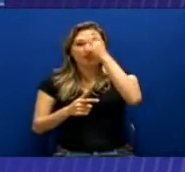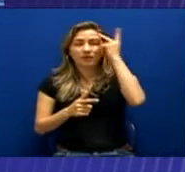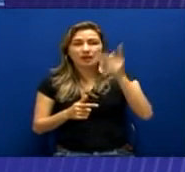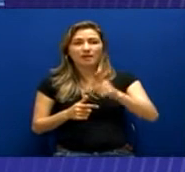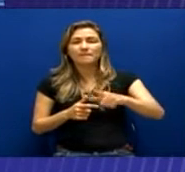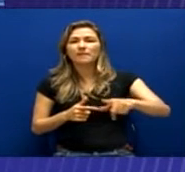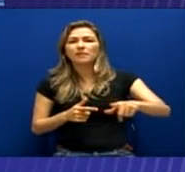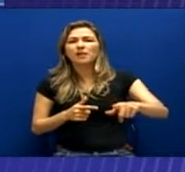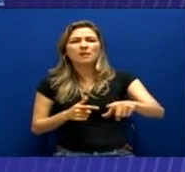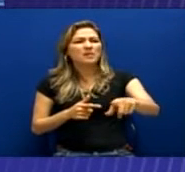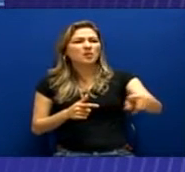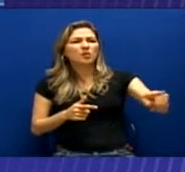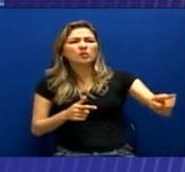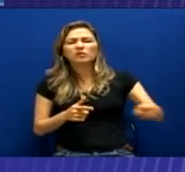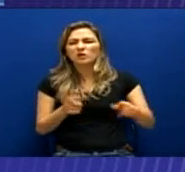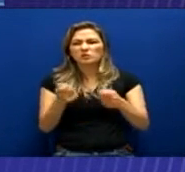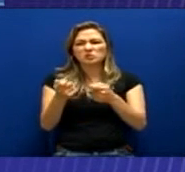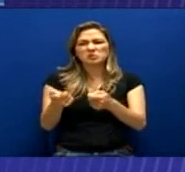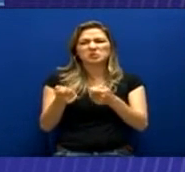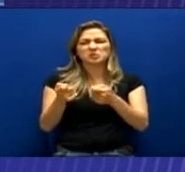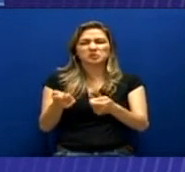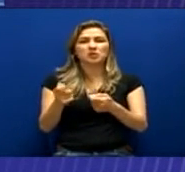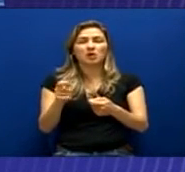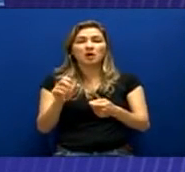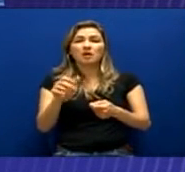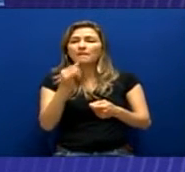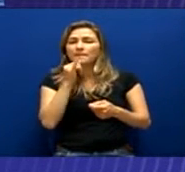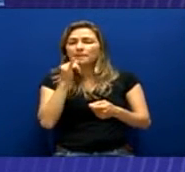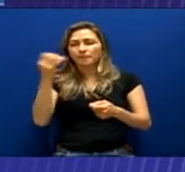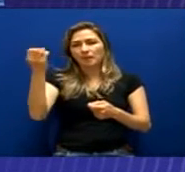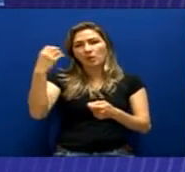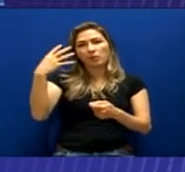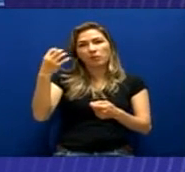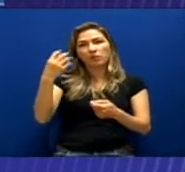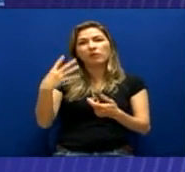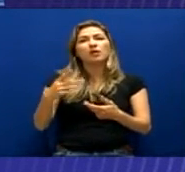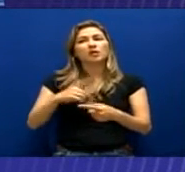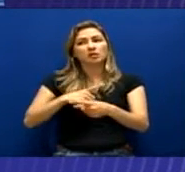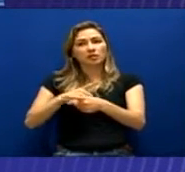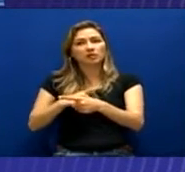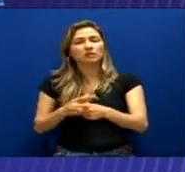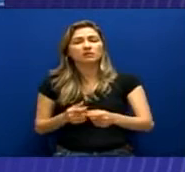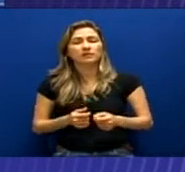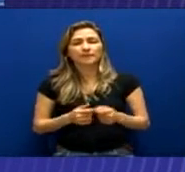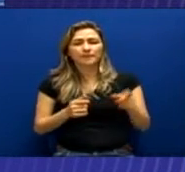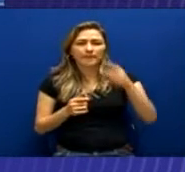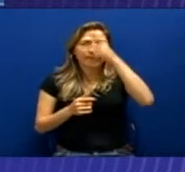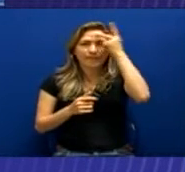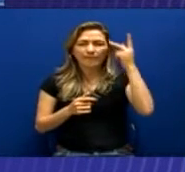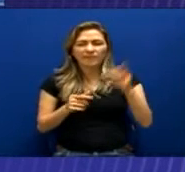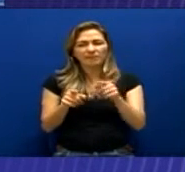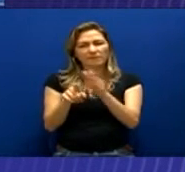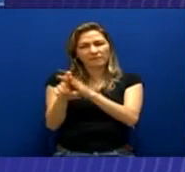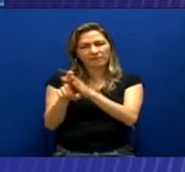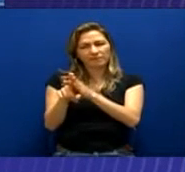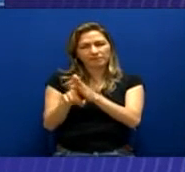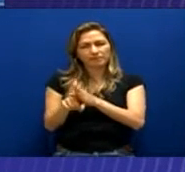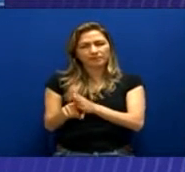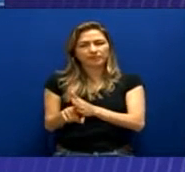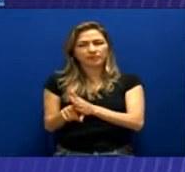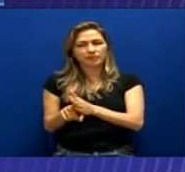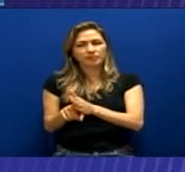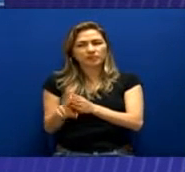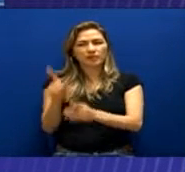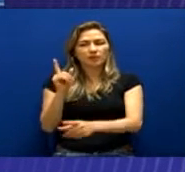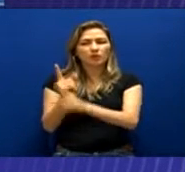com monitores e monitoradores, peppers, certo? Resta a ele traçar a vida da vítima para que ela possa ser enquadrada